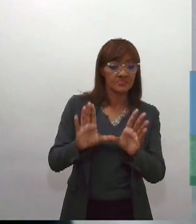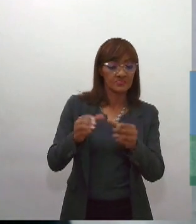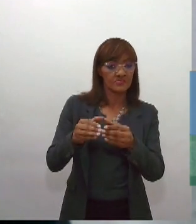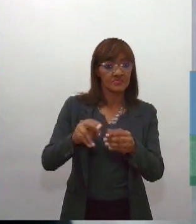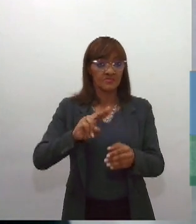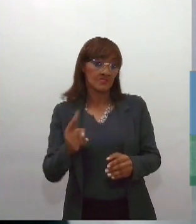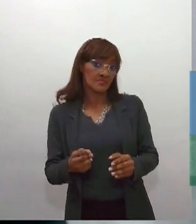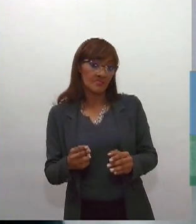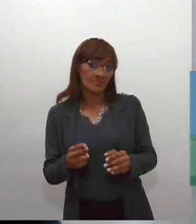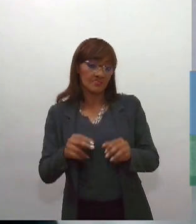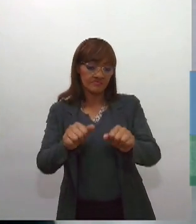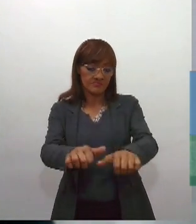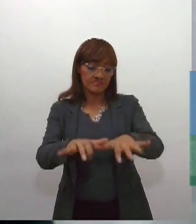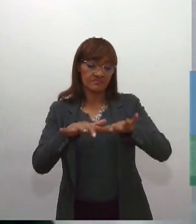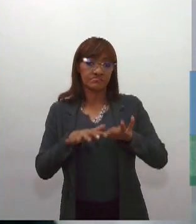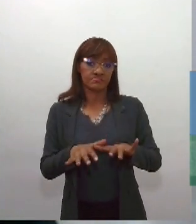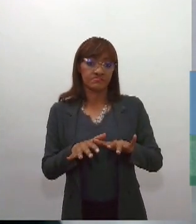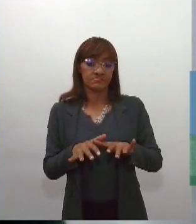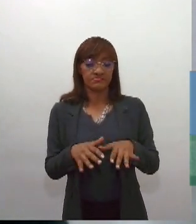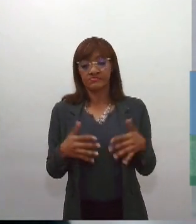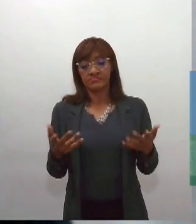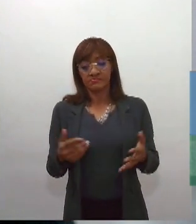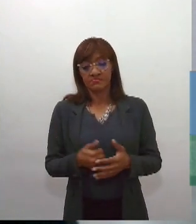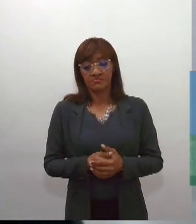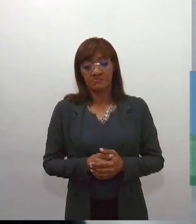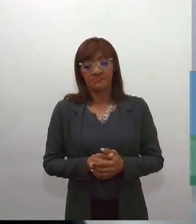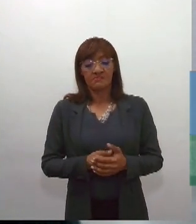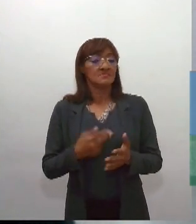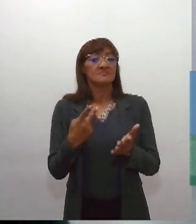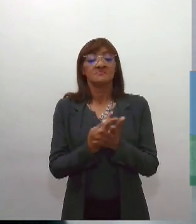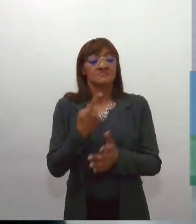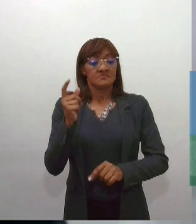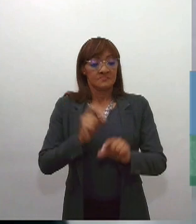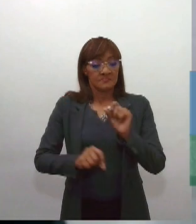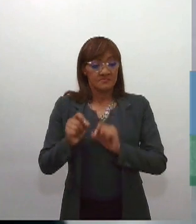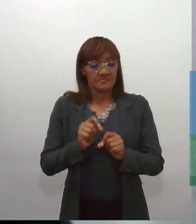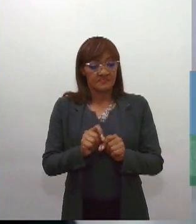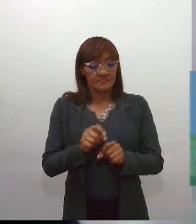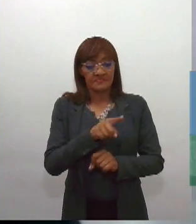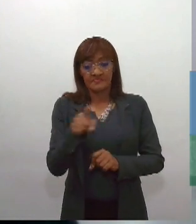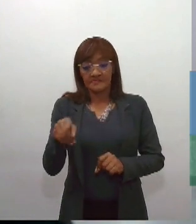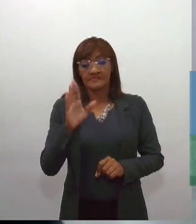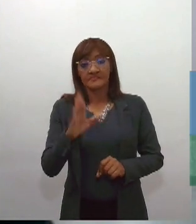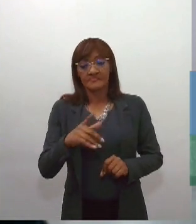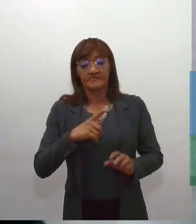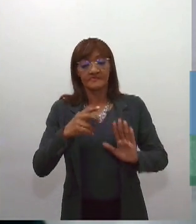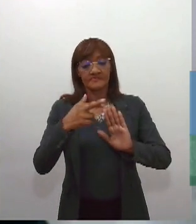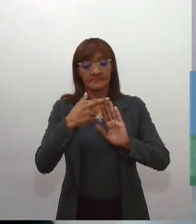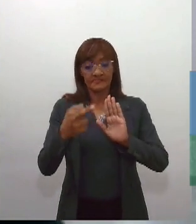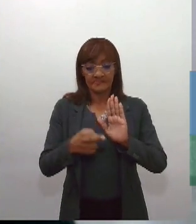E o que acontece é que muito embora você tenha uma regra na própria lei, na